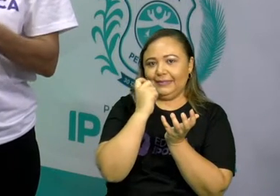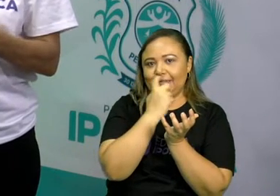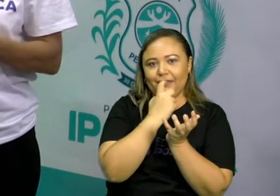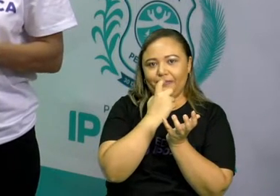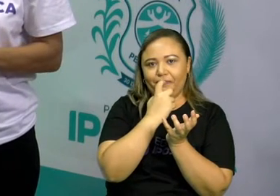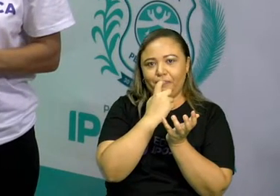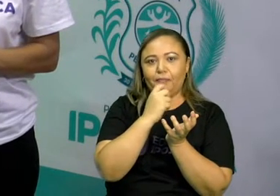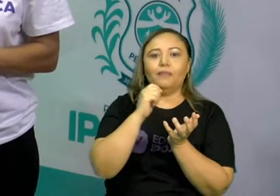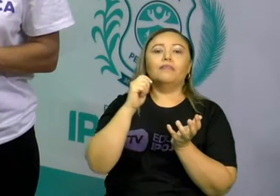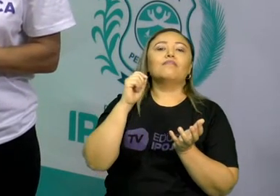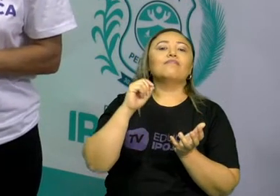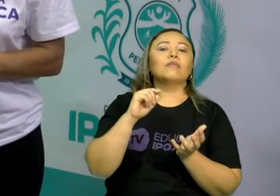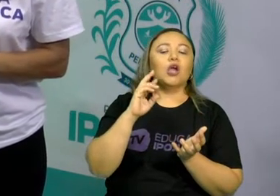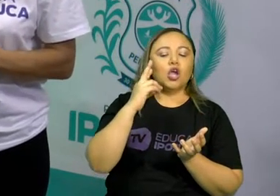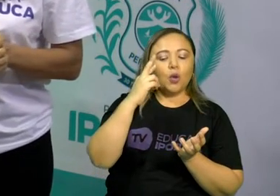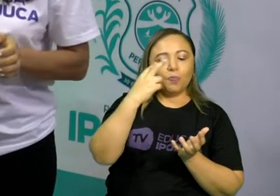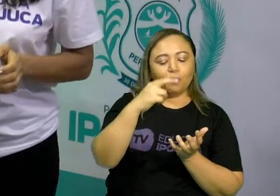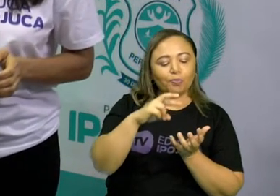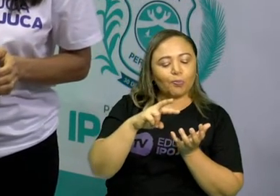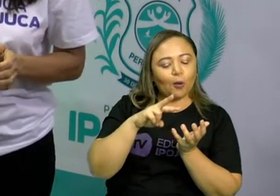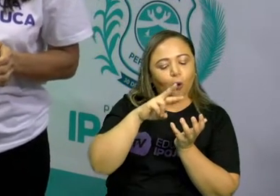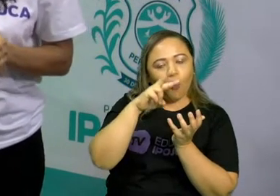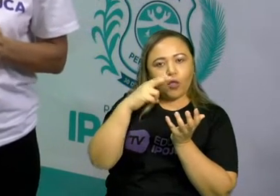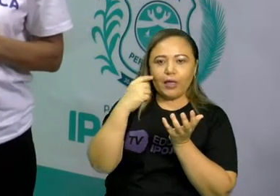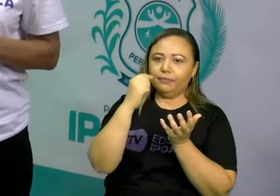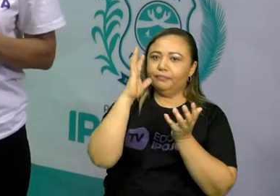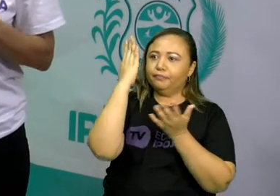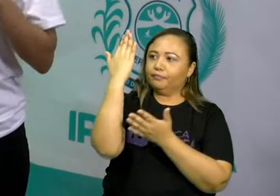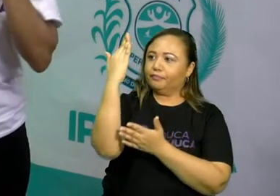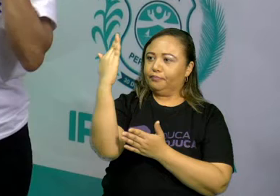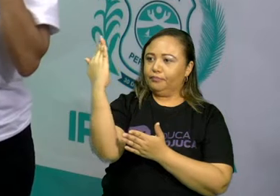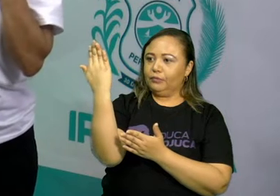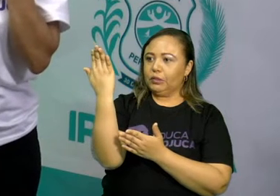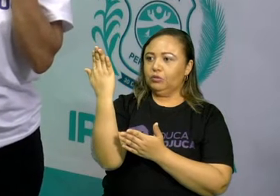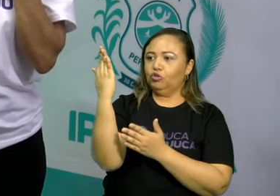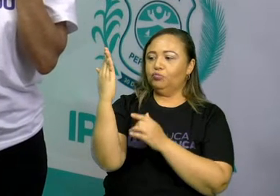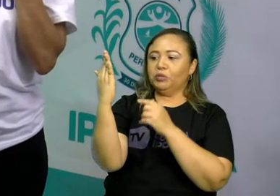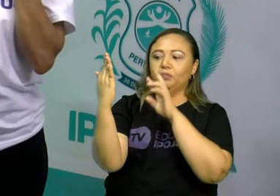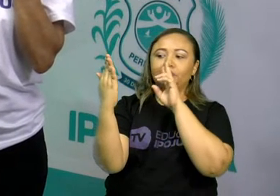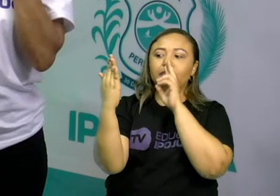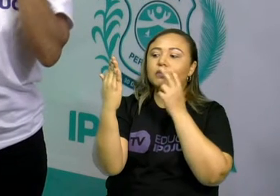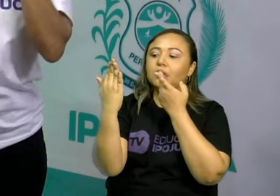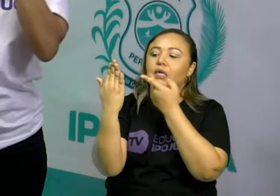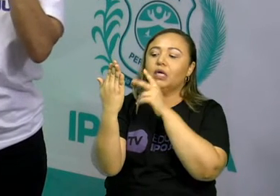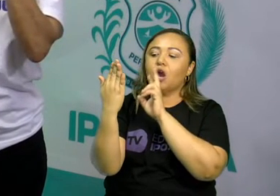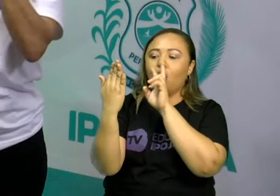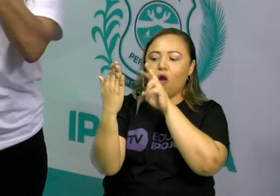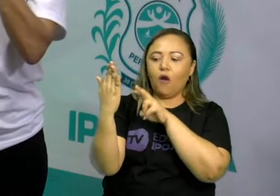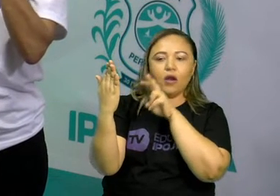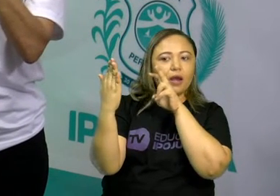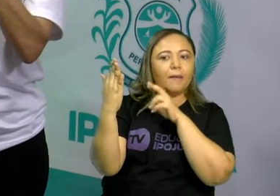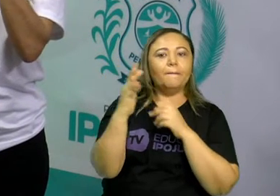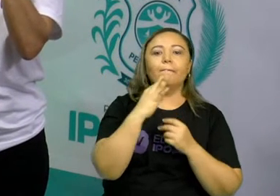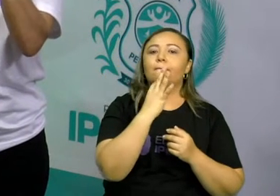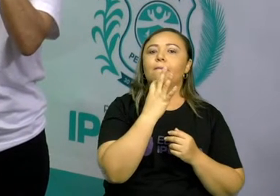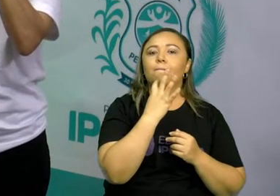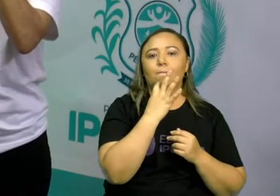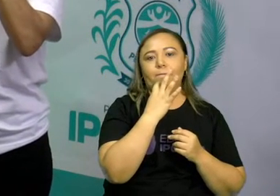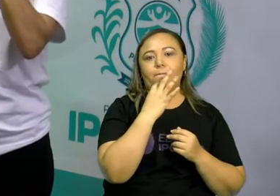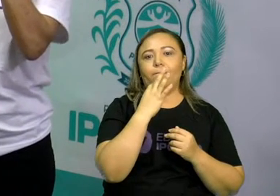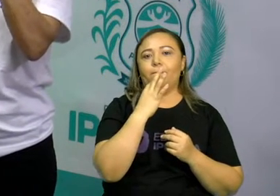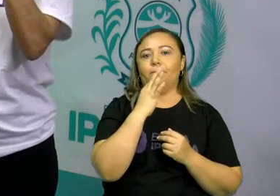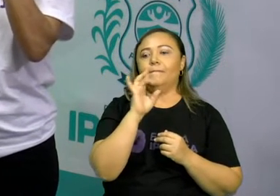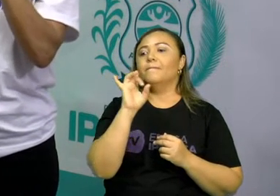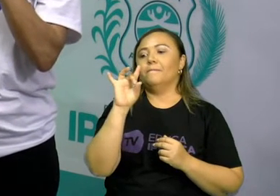bastante as mãos. E olha no espelho. E conhece os dentes de vocês. Faça uma